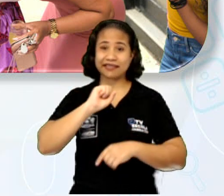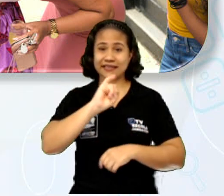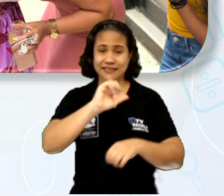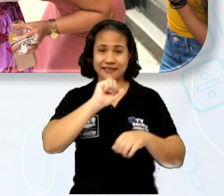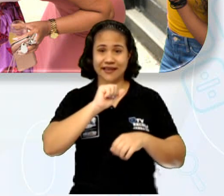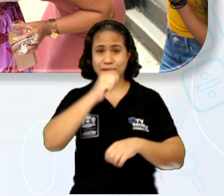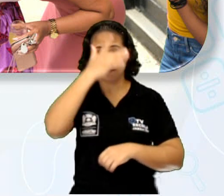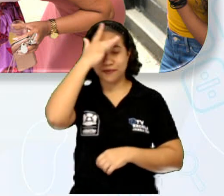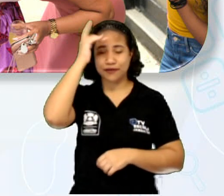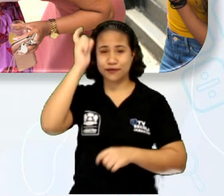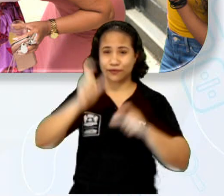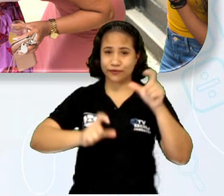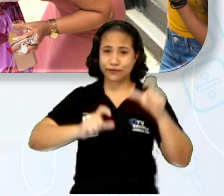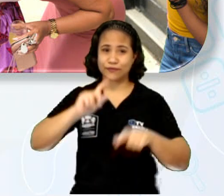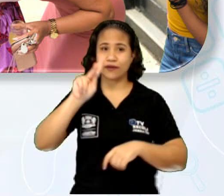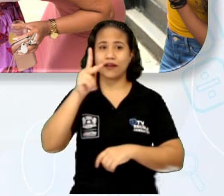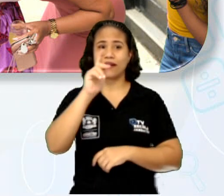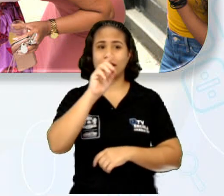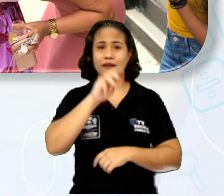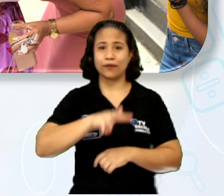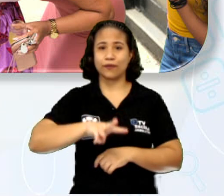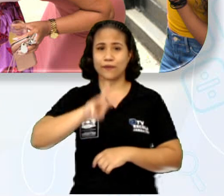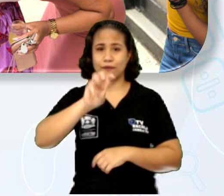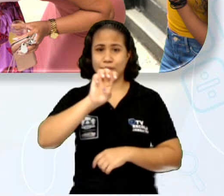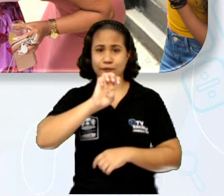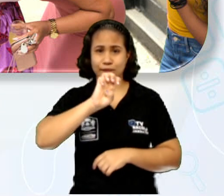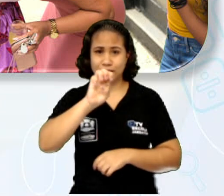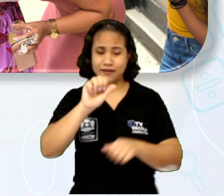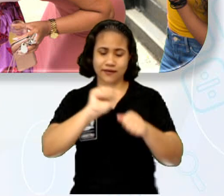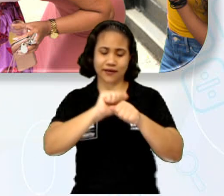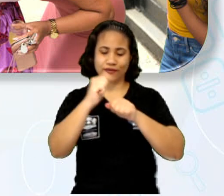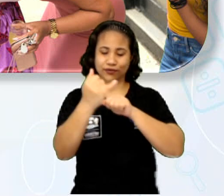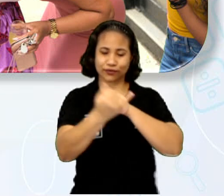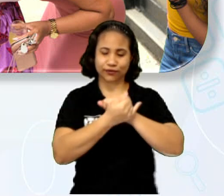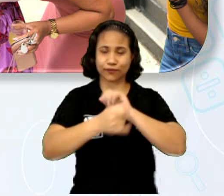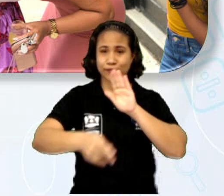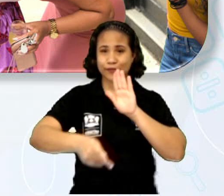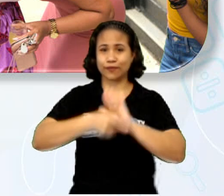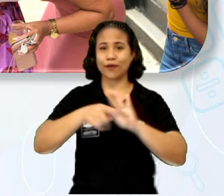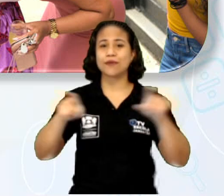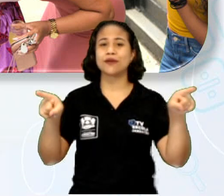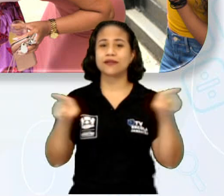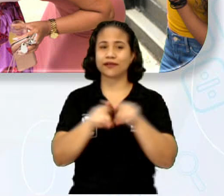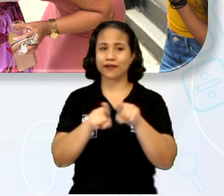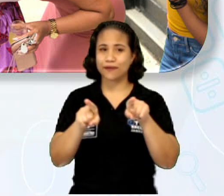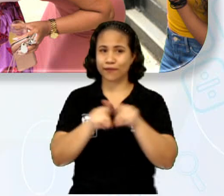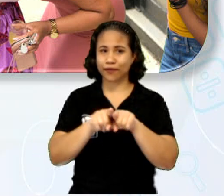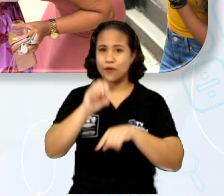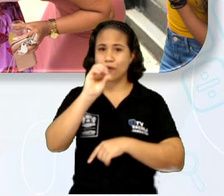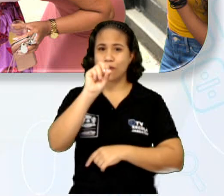sujeito é we, o pronome, o adjetivo possessivo vai ser our.